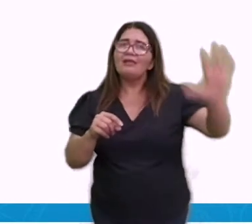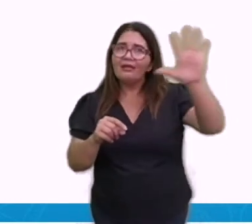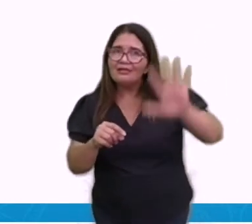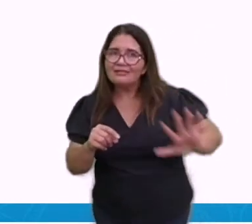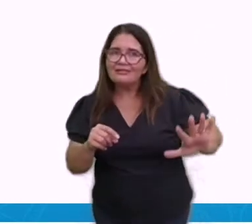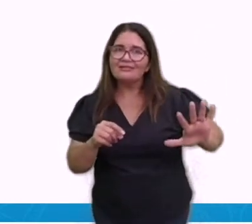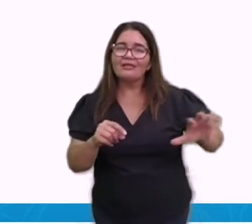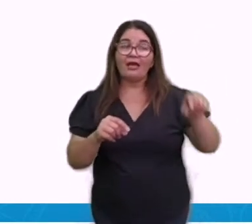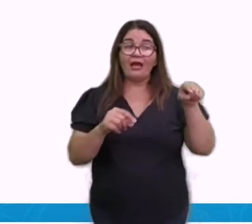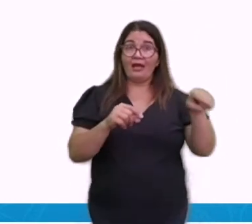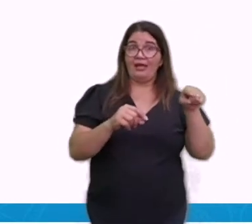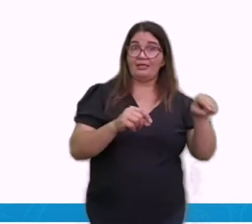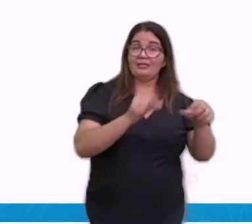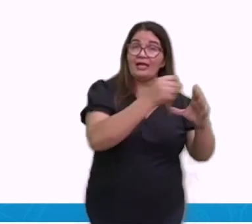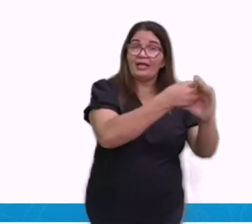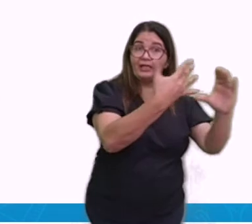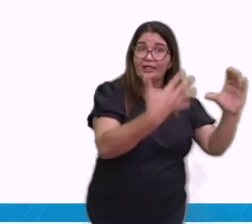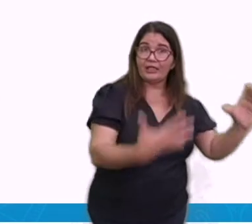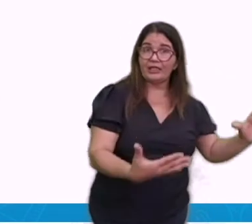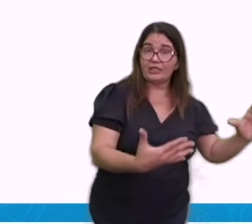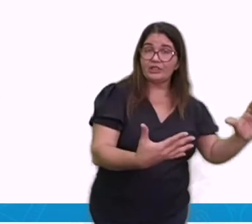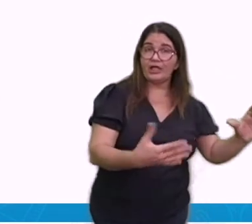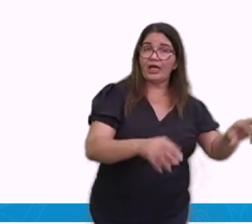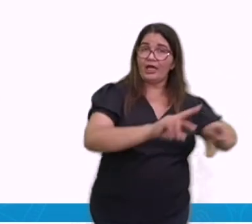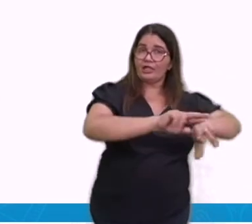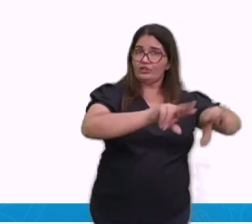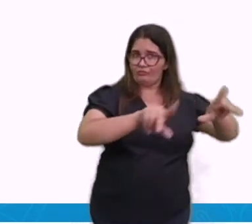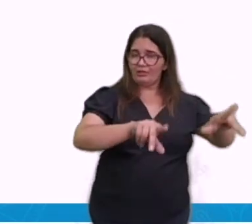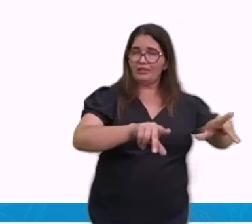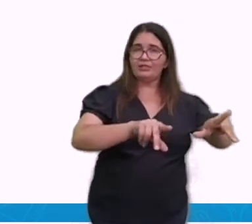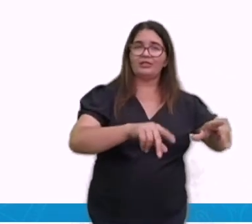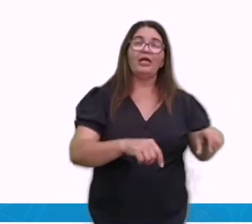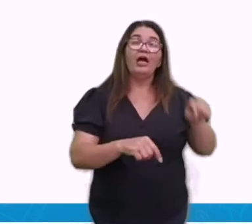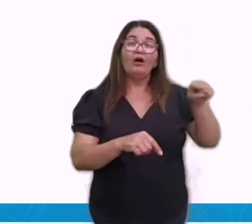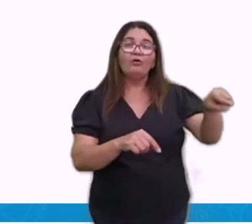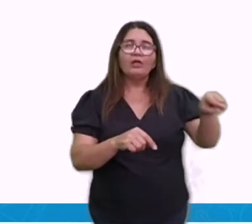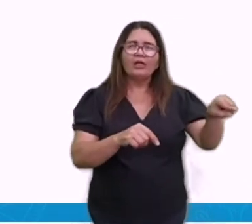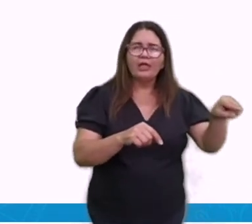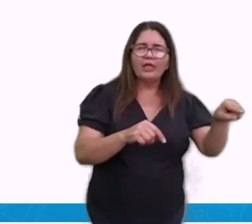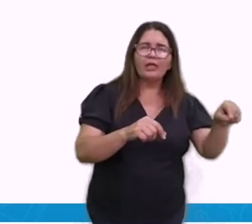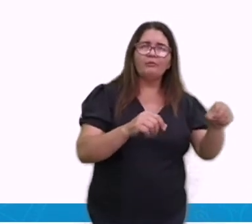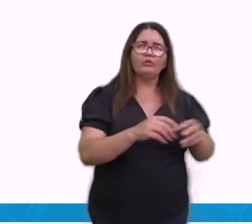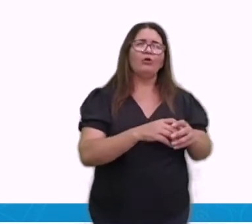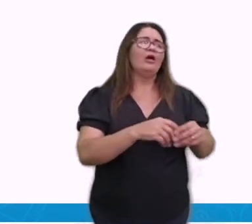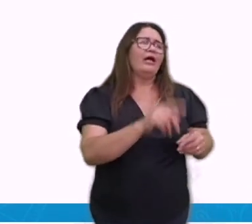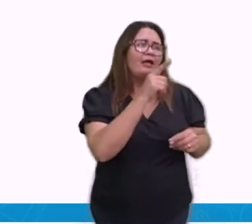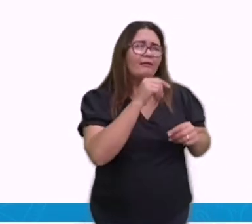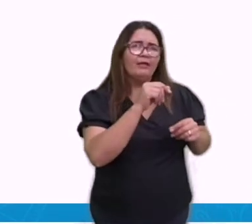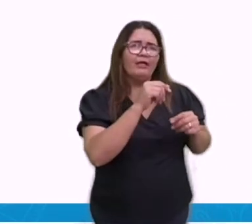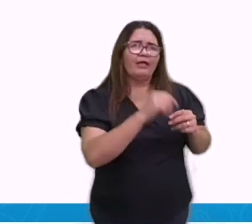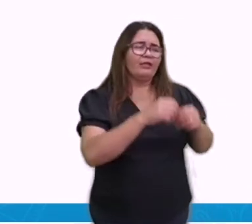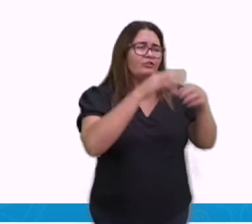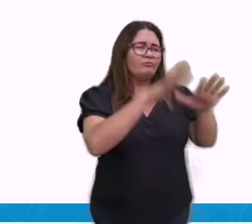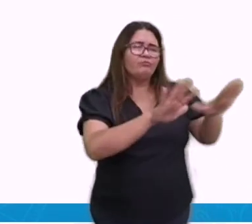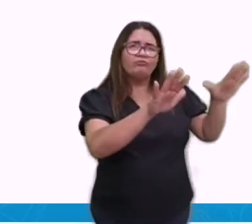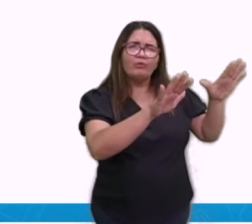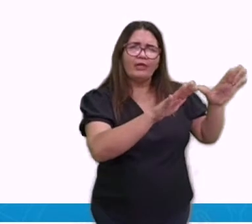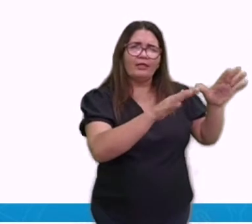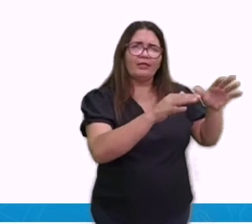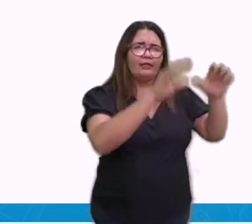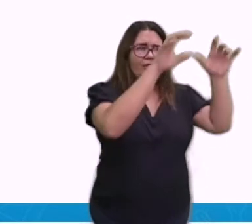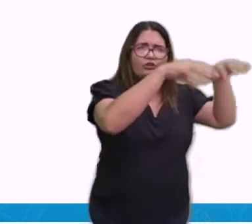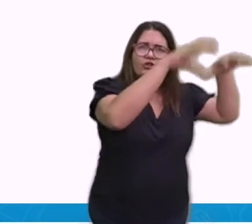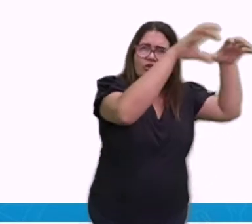norte. Então, vamos falar um pouquinho sobre ela. O clima é equatorial, tropical semiárido, tropical continental e